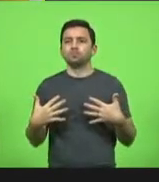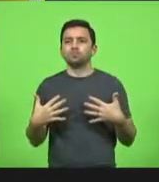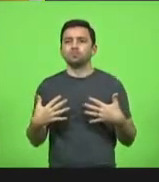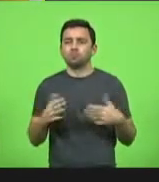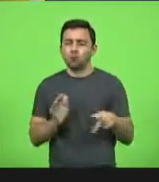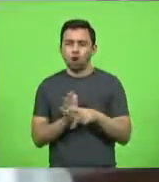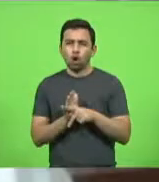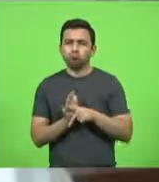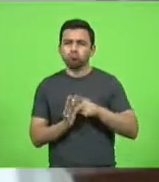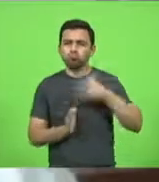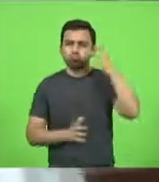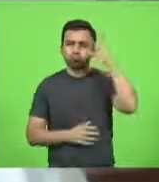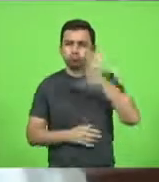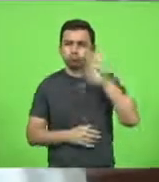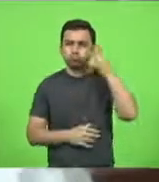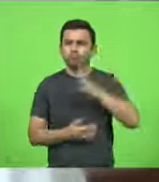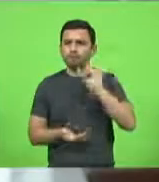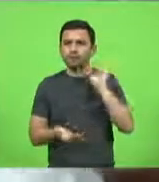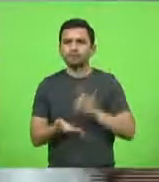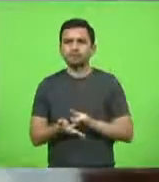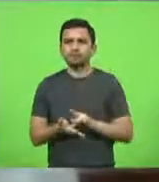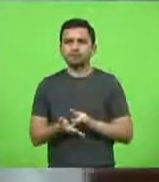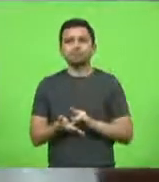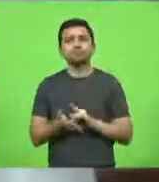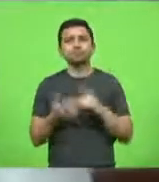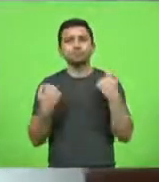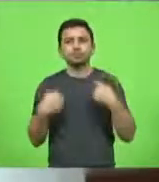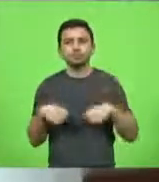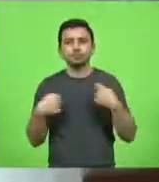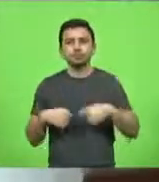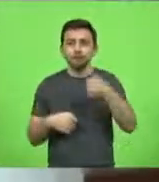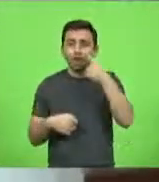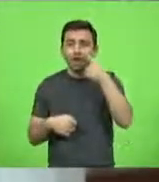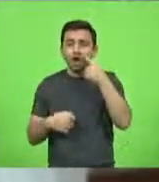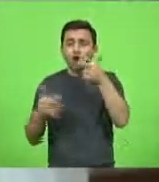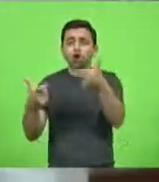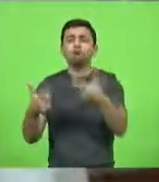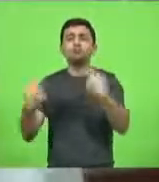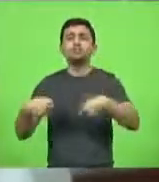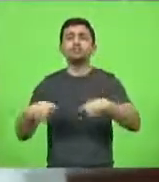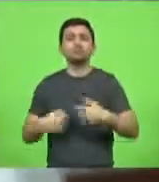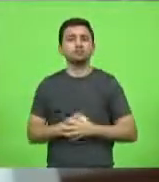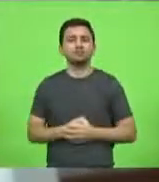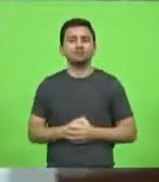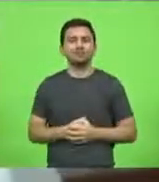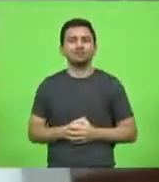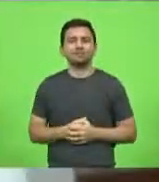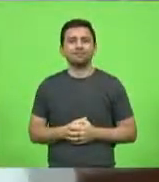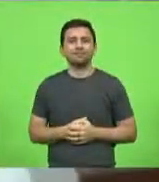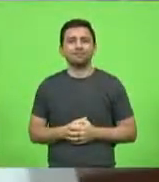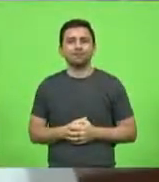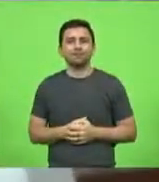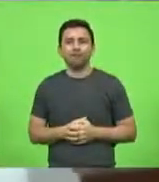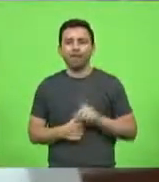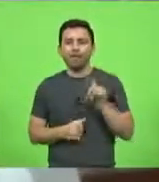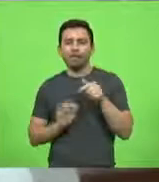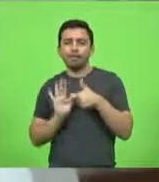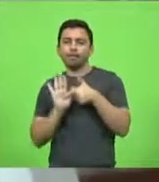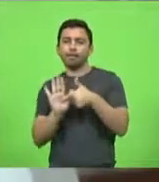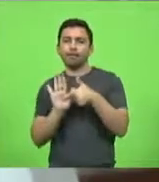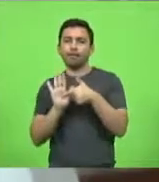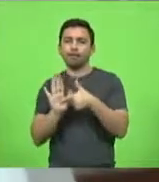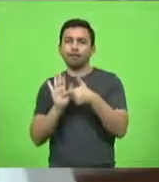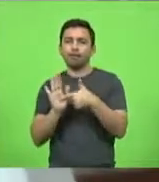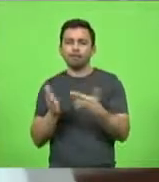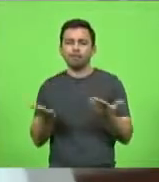a tribuna, porque realmente tem que ir por onde tem necessidade, tá? Não é por indicação, essas coisas não são